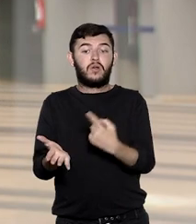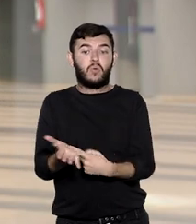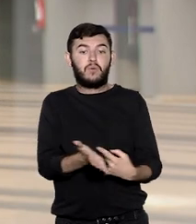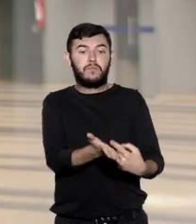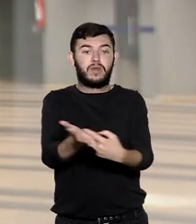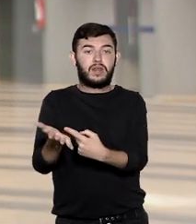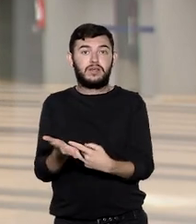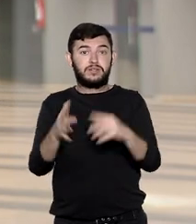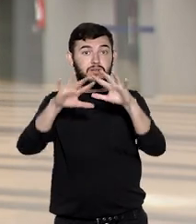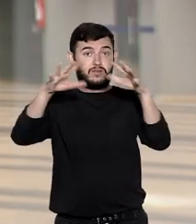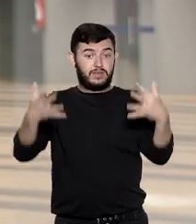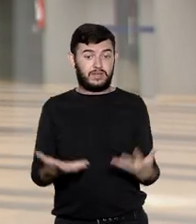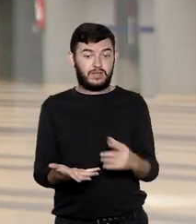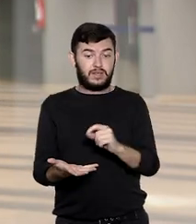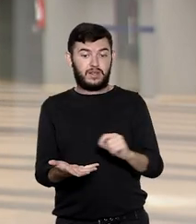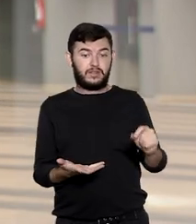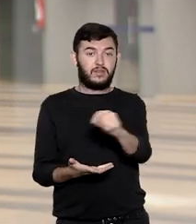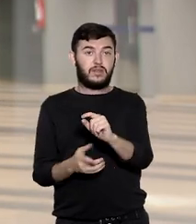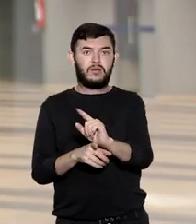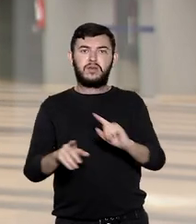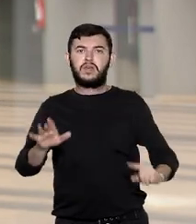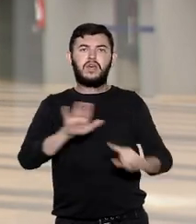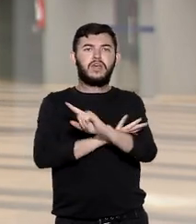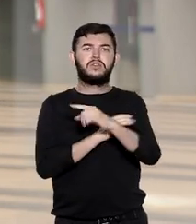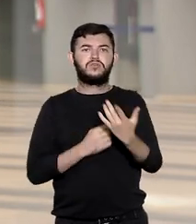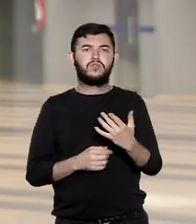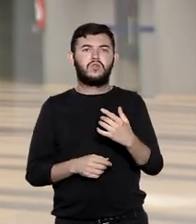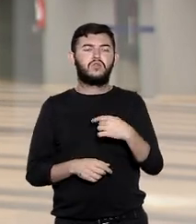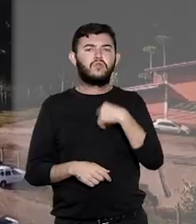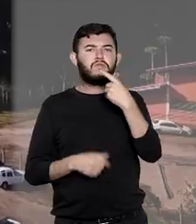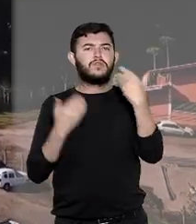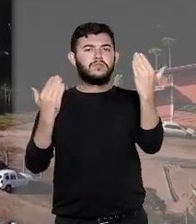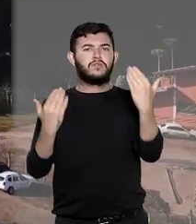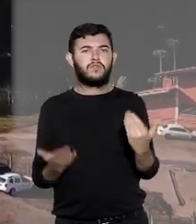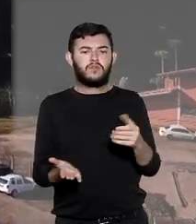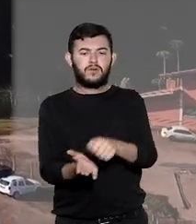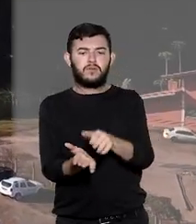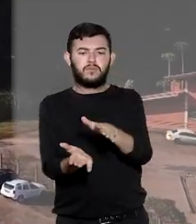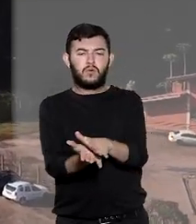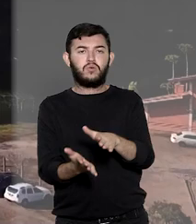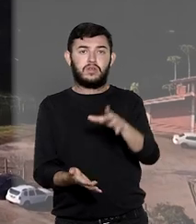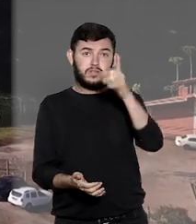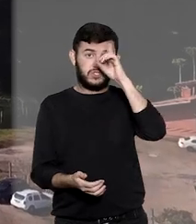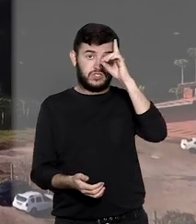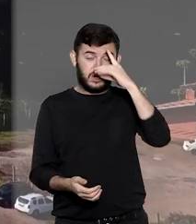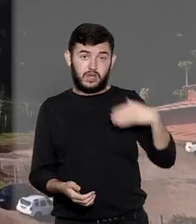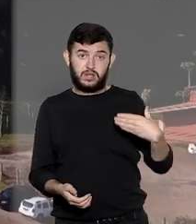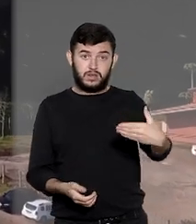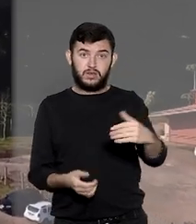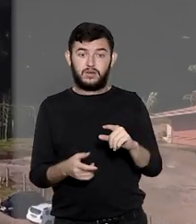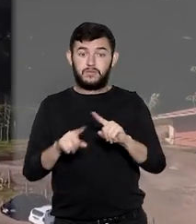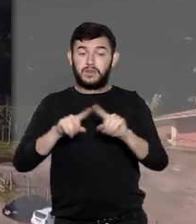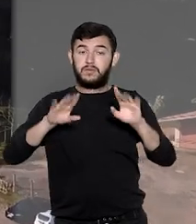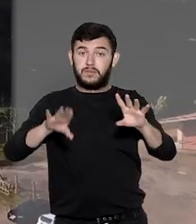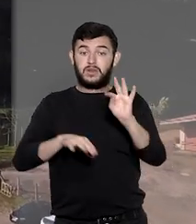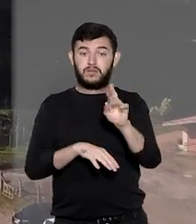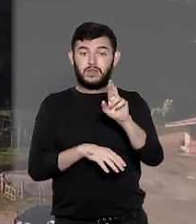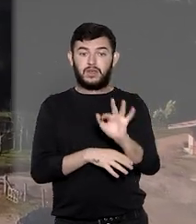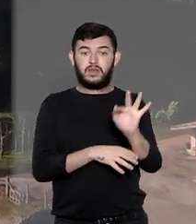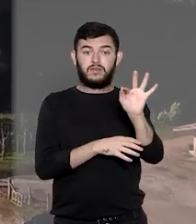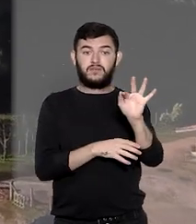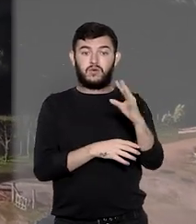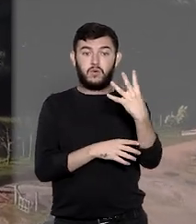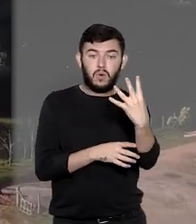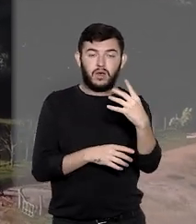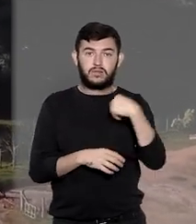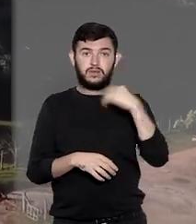cooperação internacional e questionou a multa diária. O Tribunal Regional Federal da Quarta Região entendeu que o atraso no